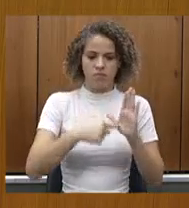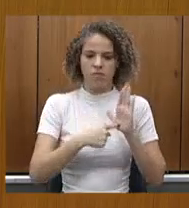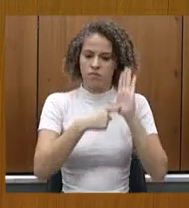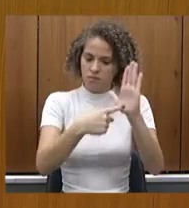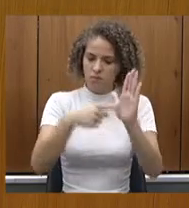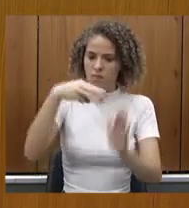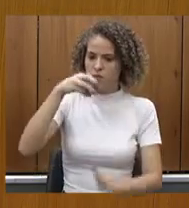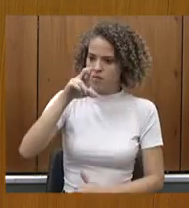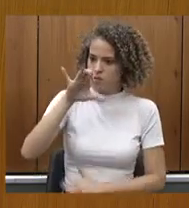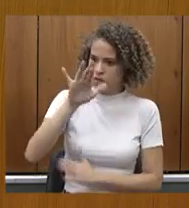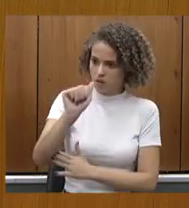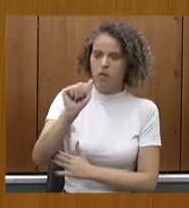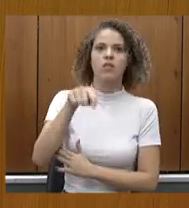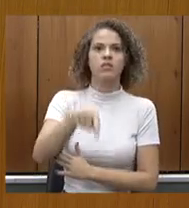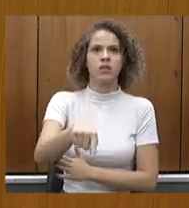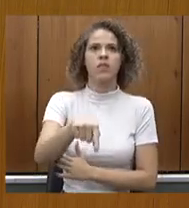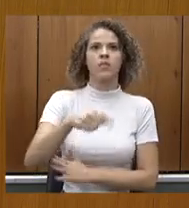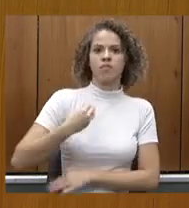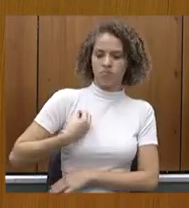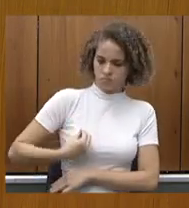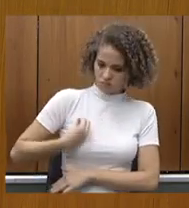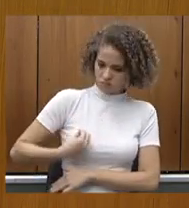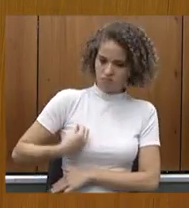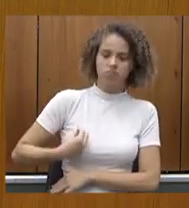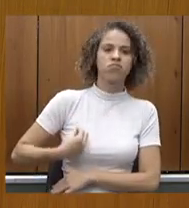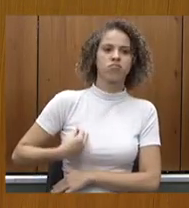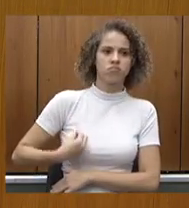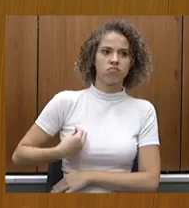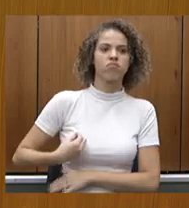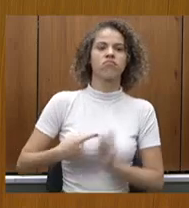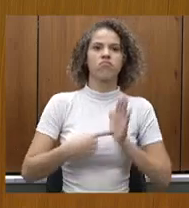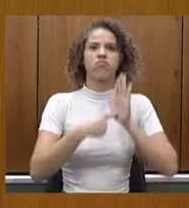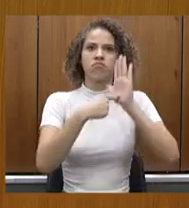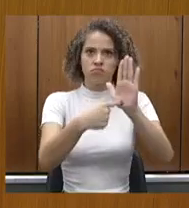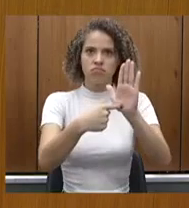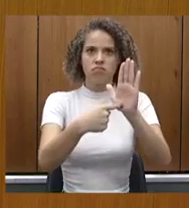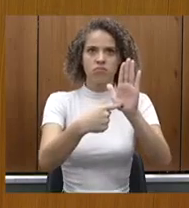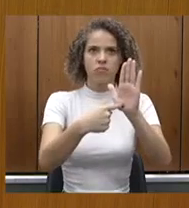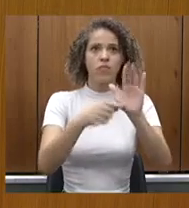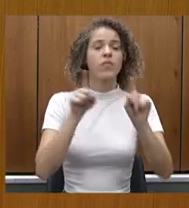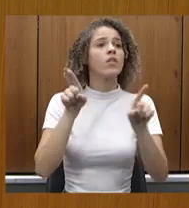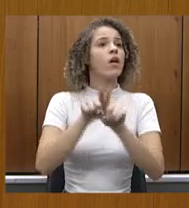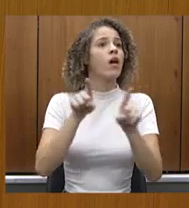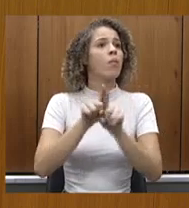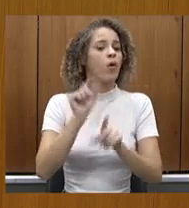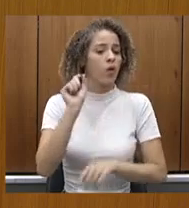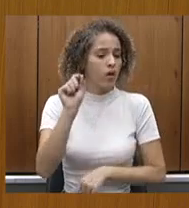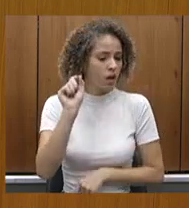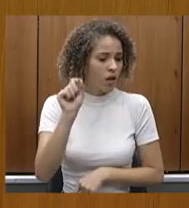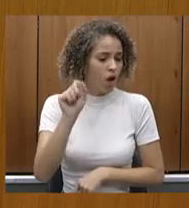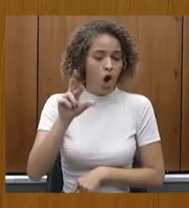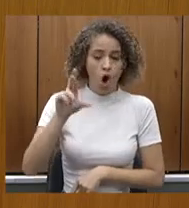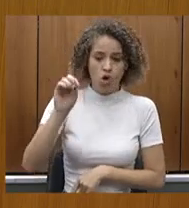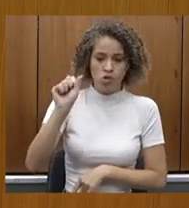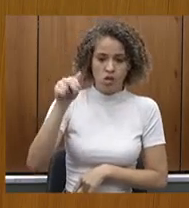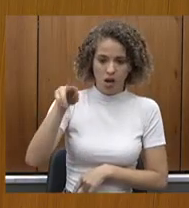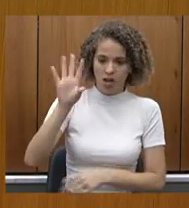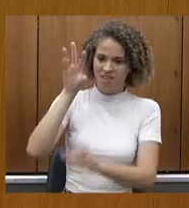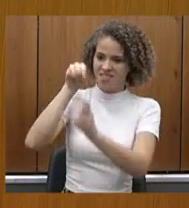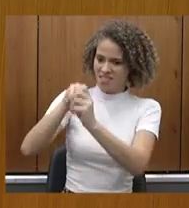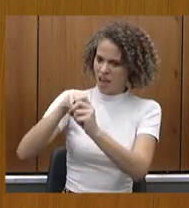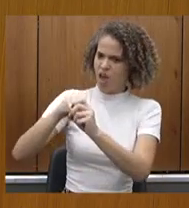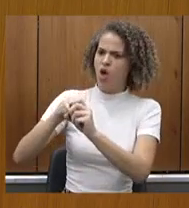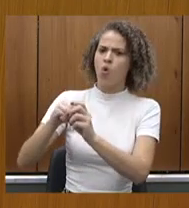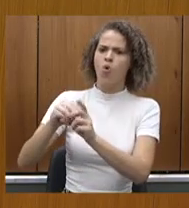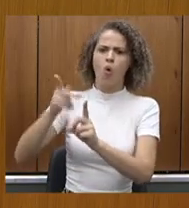Moreira dos Anjos, que é o secretário adjunto, presente à nossa reunião, e também da senhora Rosana Vasconcelos Parra,